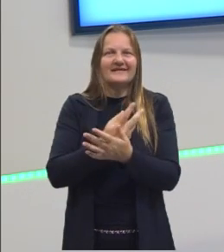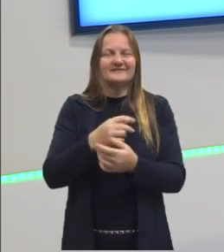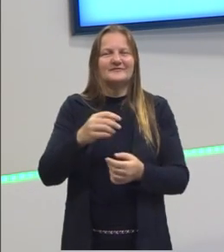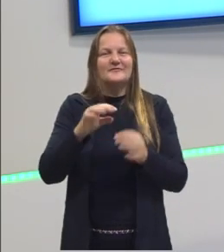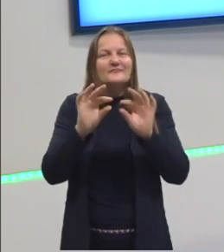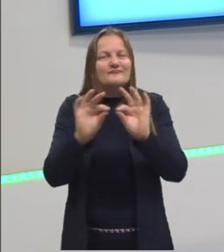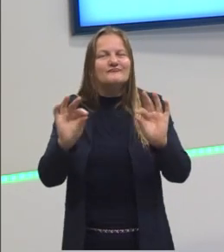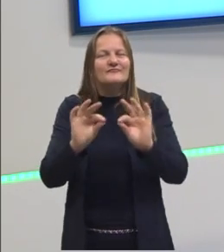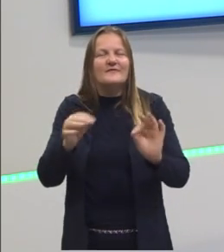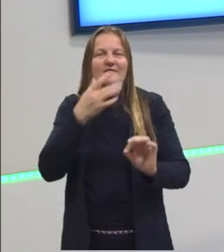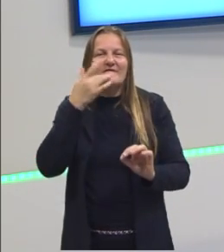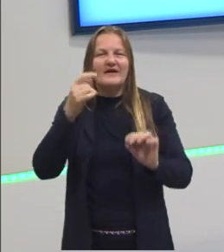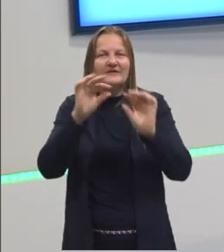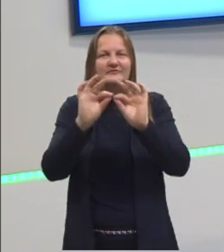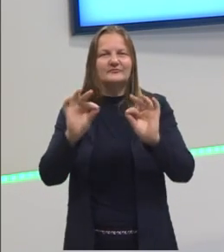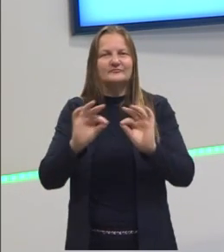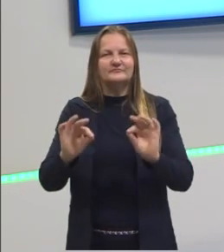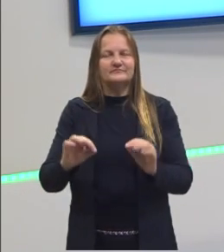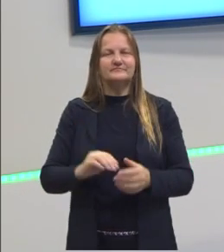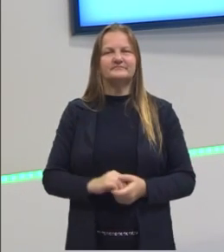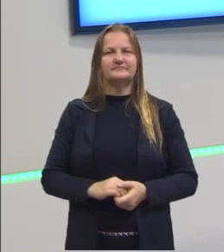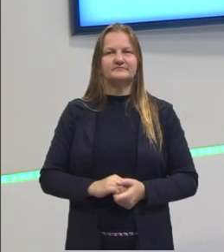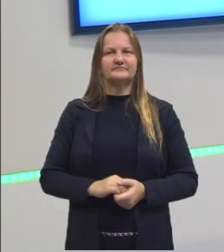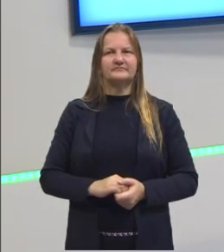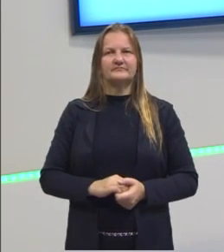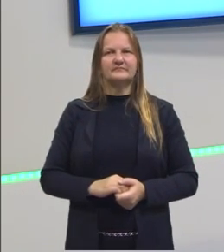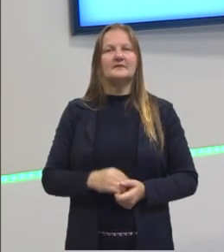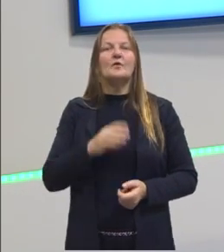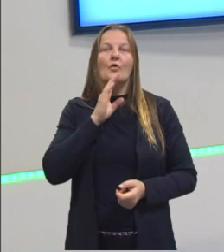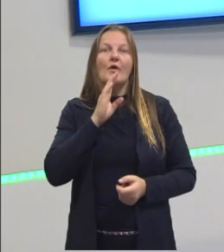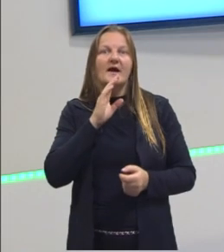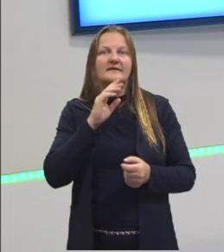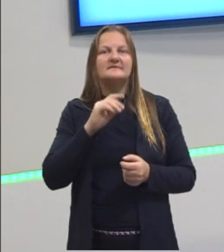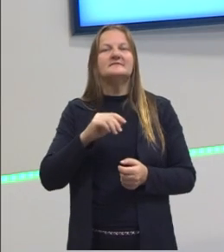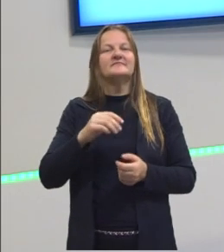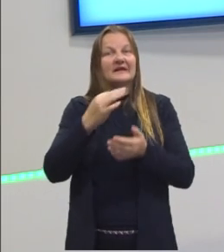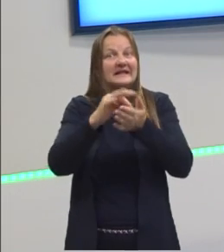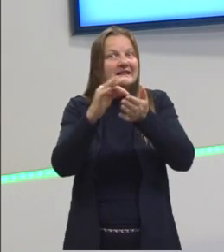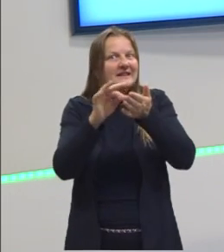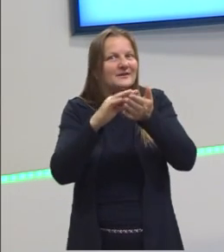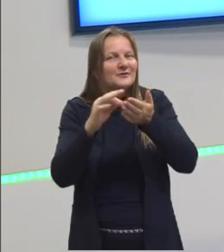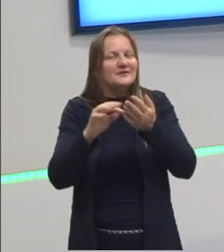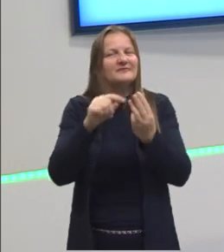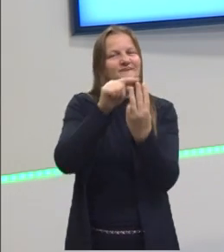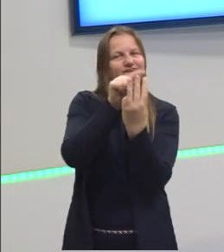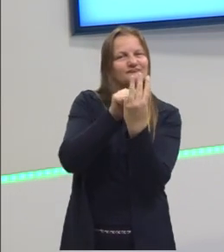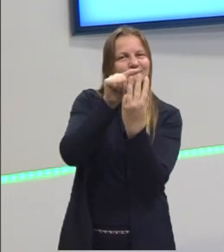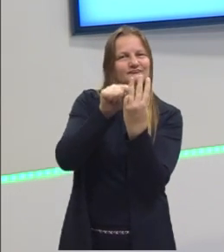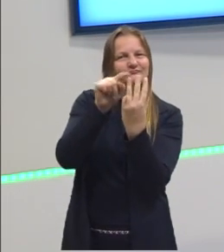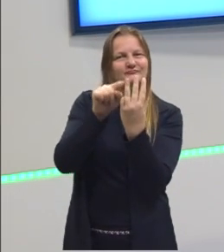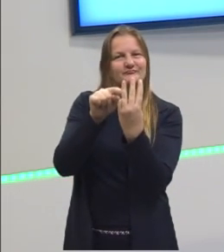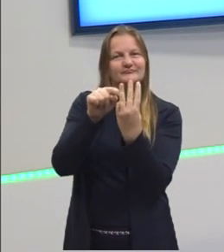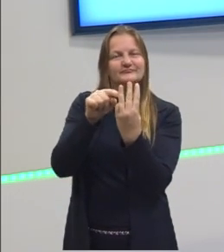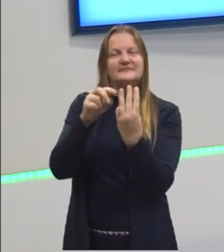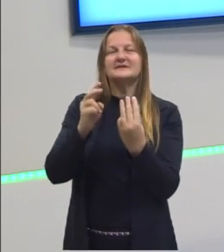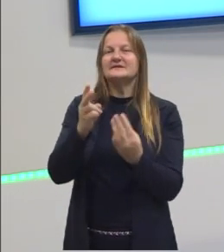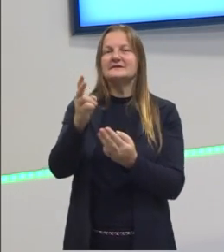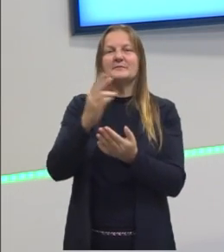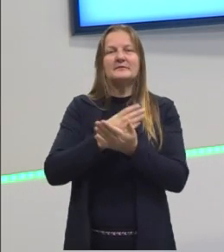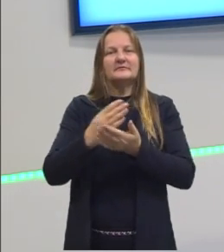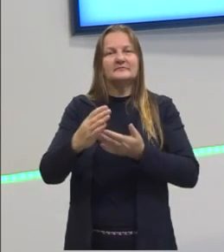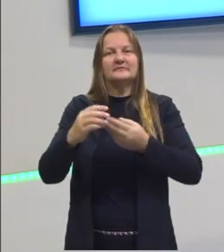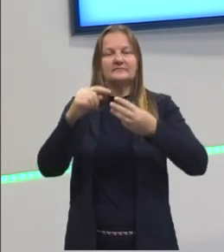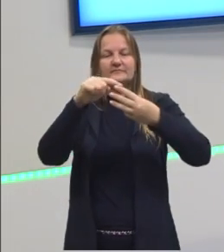simplificar uma parte do teu cálculo se tu já conhecer quais são as triplas Elas sempre vão partir